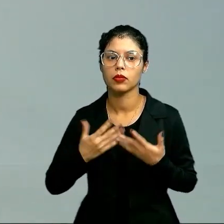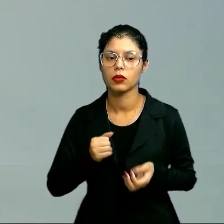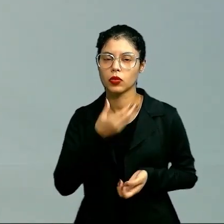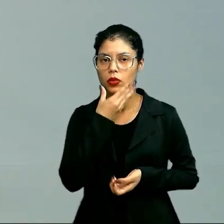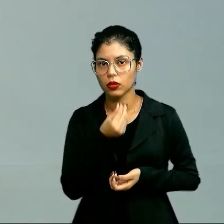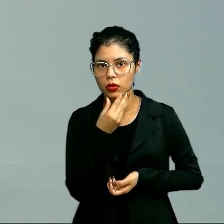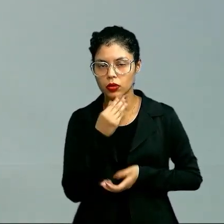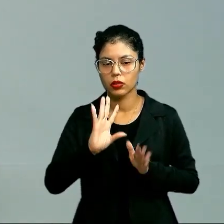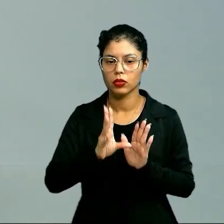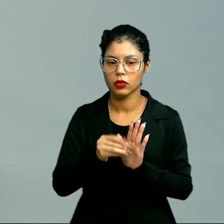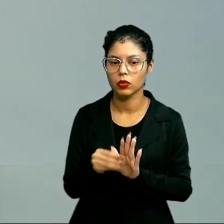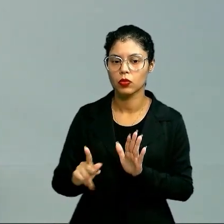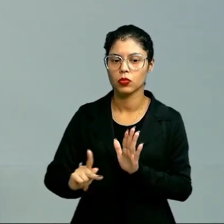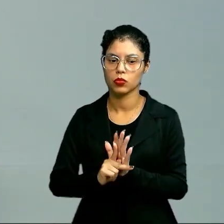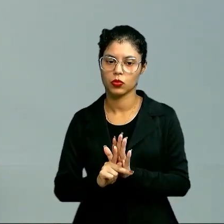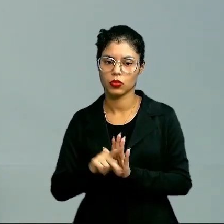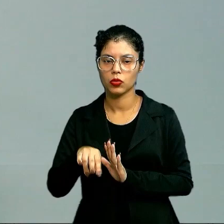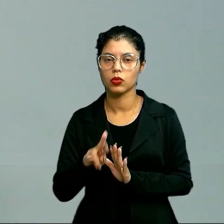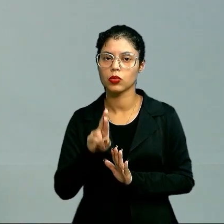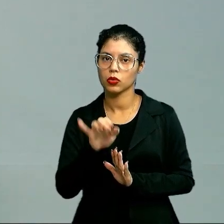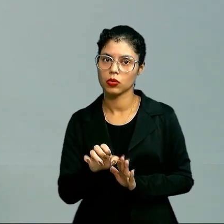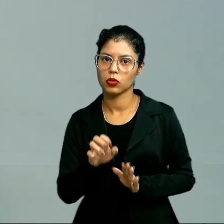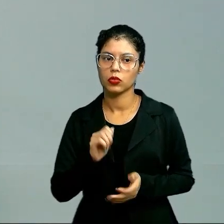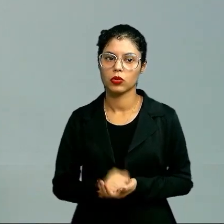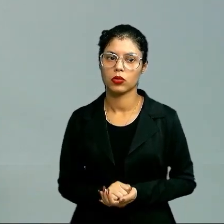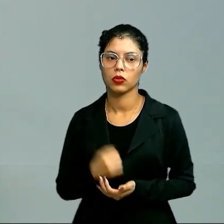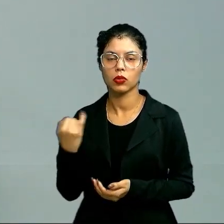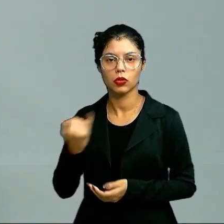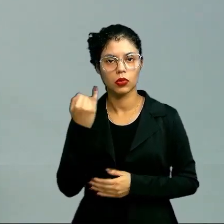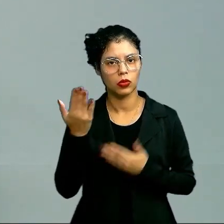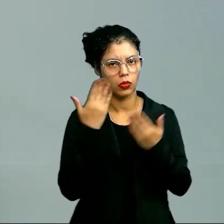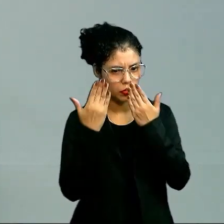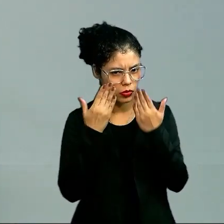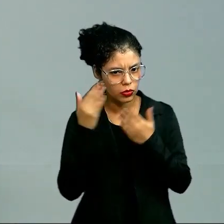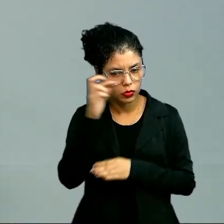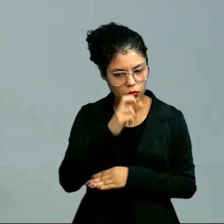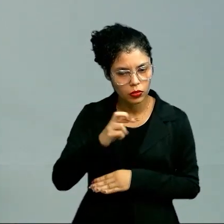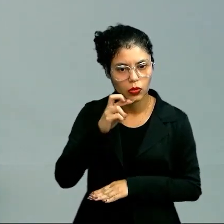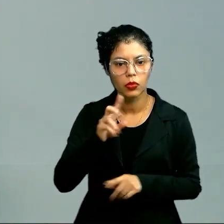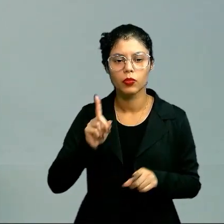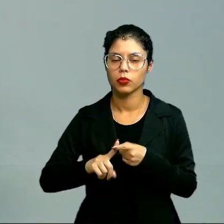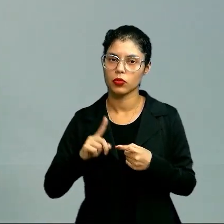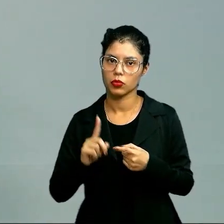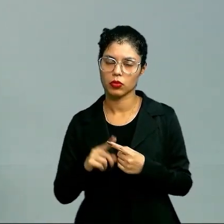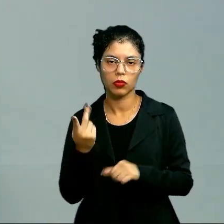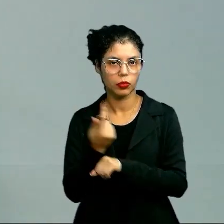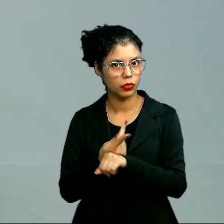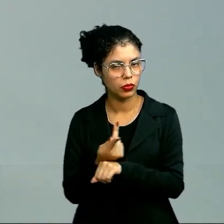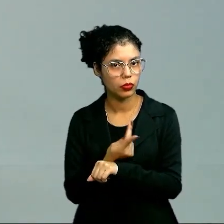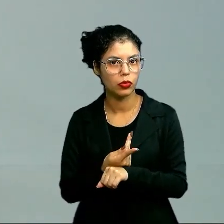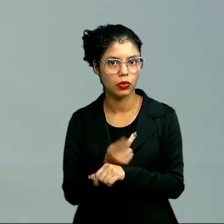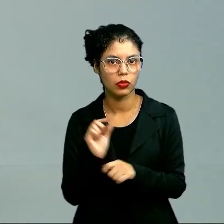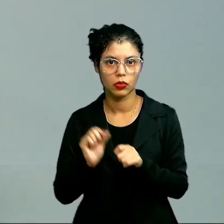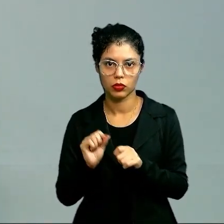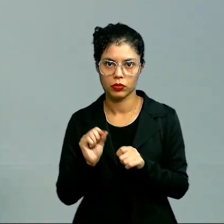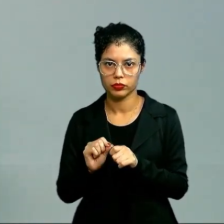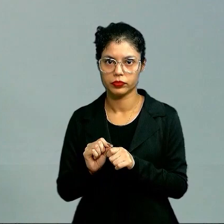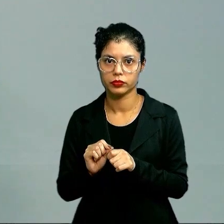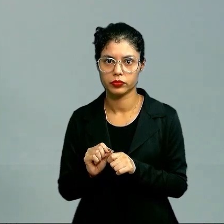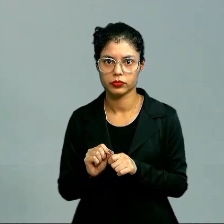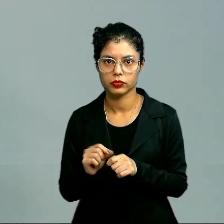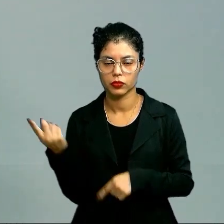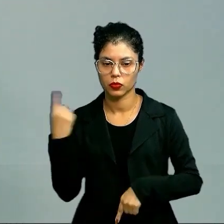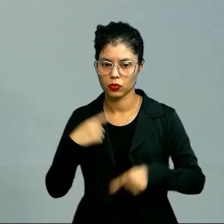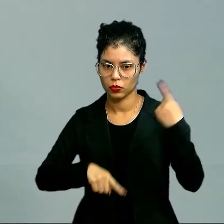muitos colocam o próprio Nietzsche no fundamento da psicanálise, psicanálise, porque ele vai procurar fazer uma